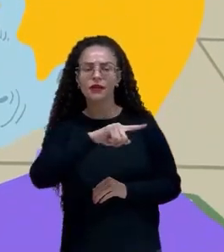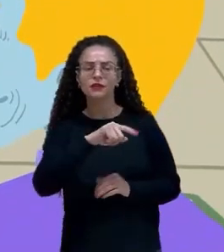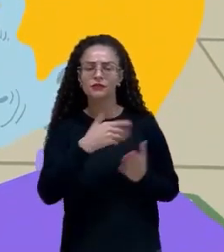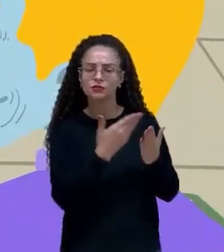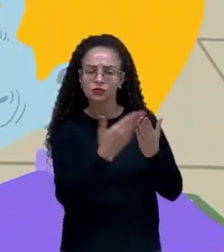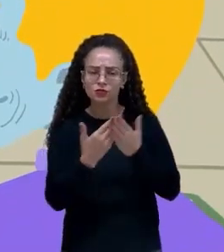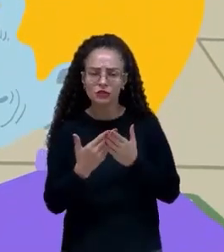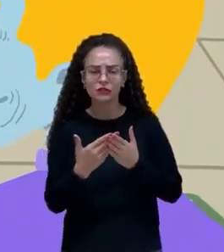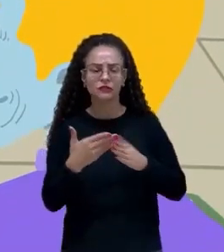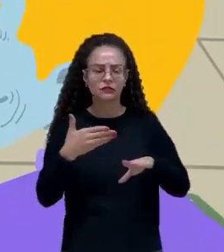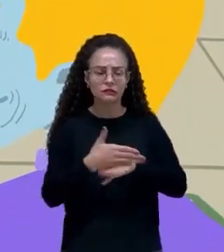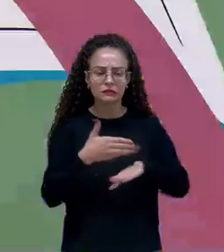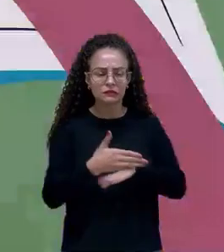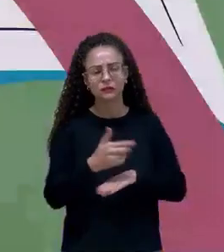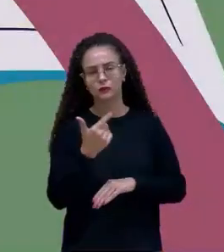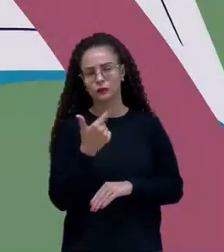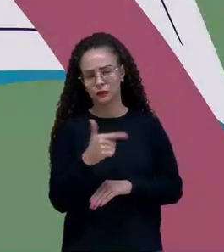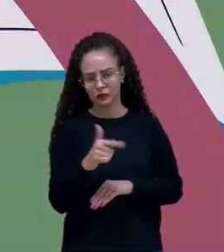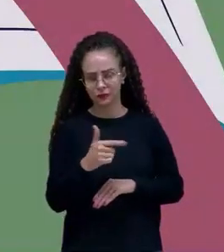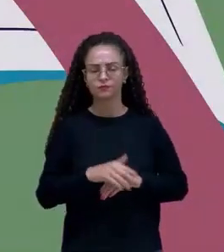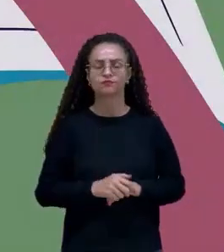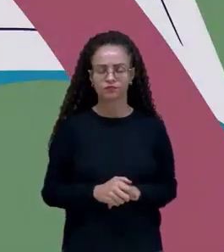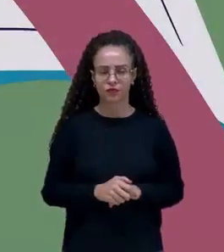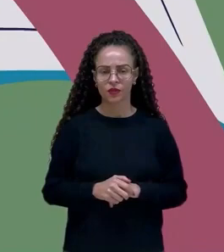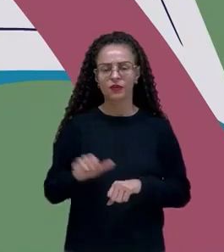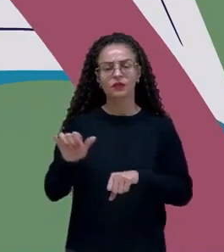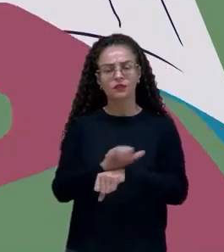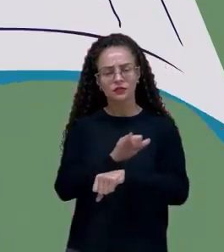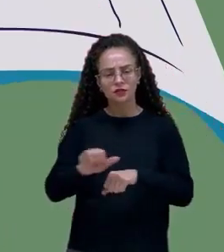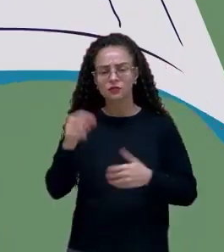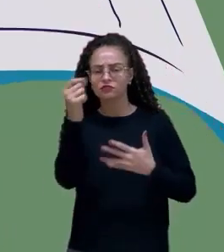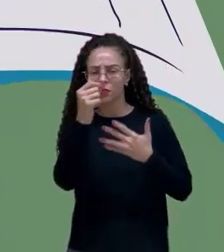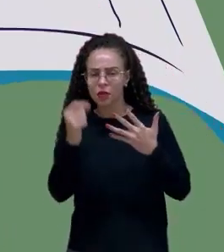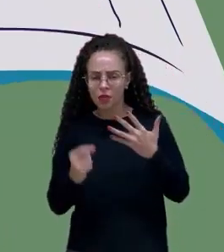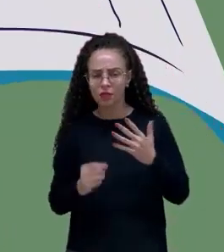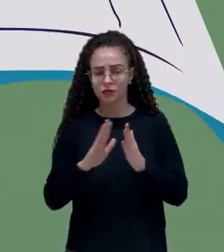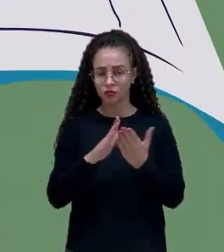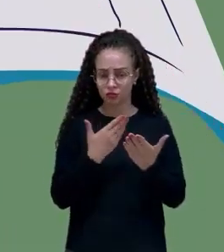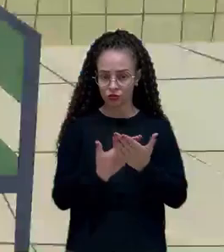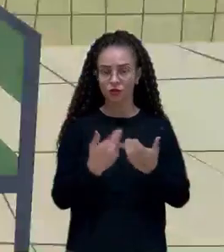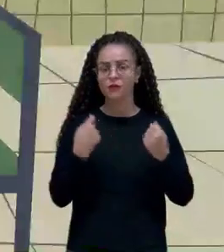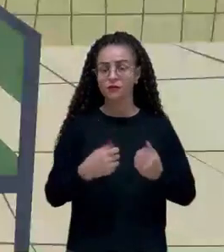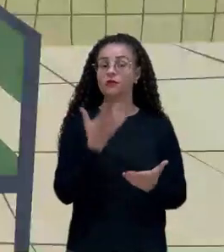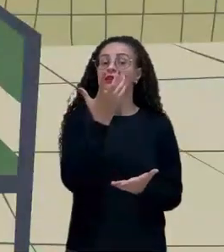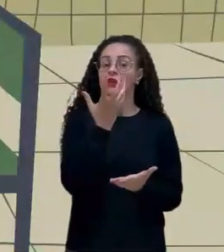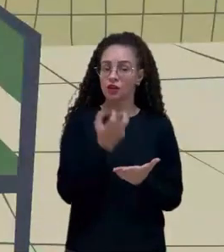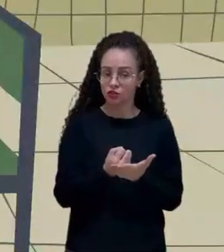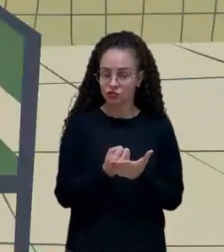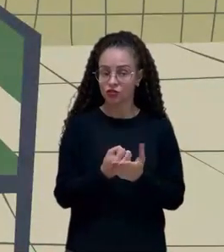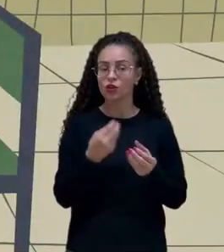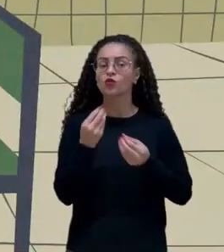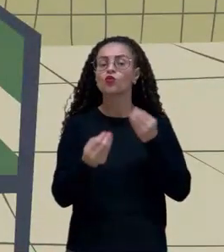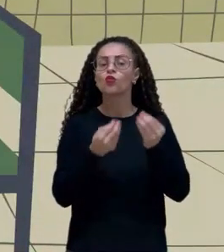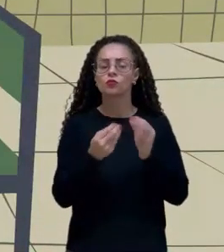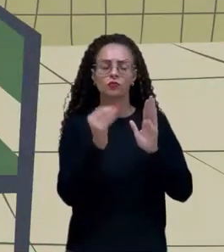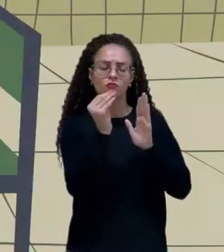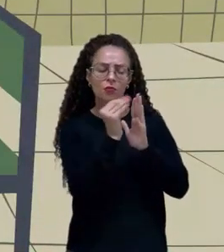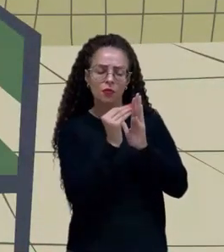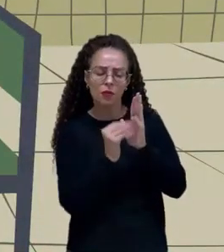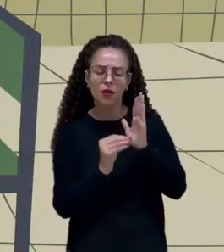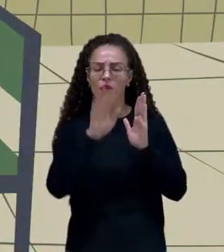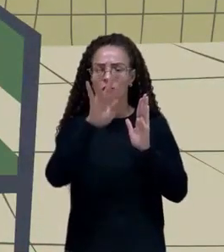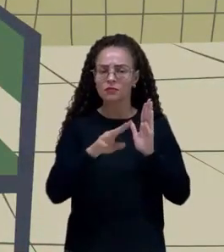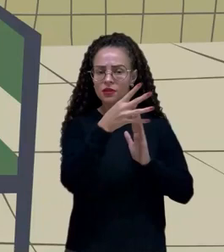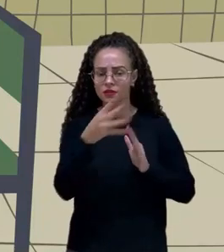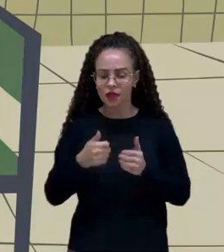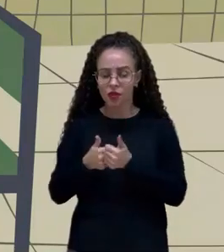os estudantes infrequentes. As ações e as estratégias realizadas pela escola precisam ser registradas por meio do preenchimento